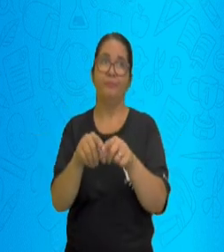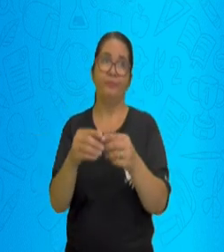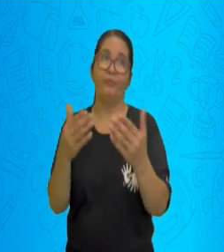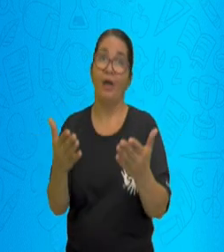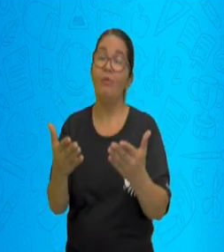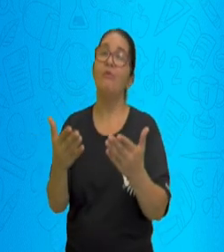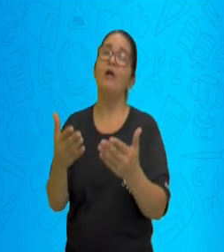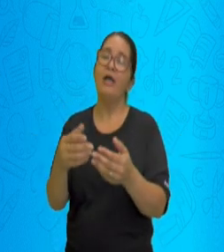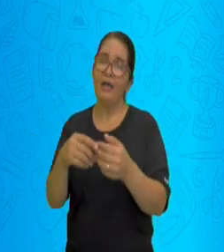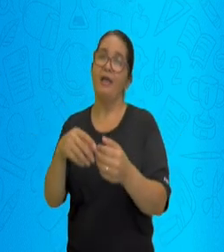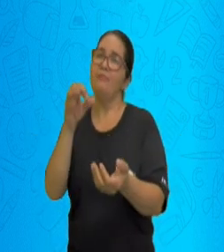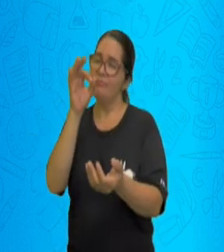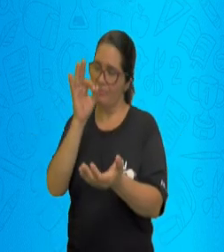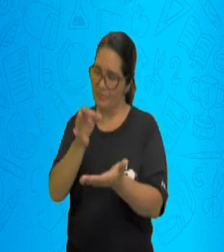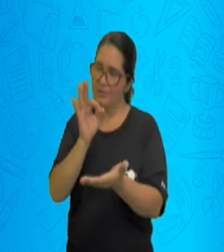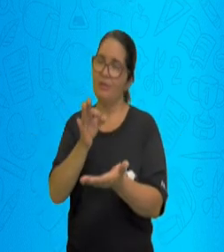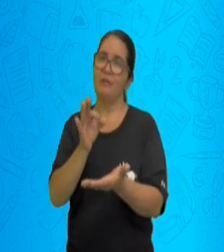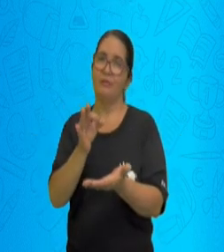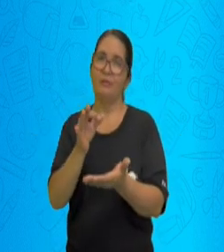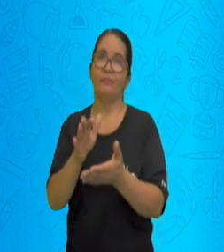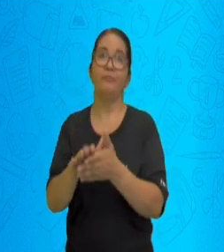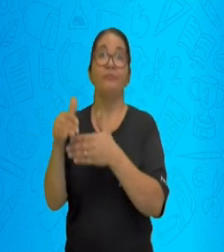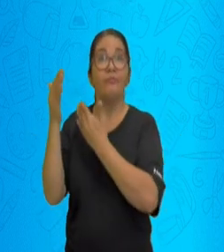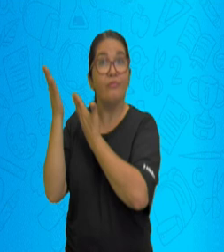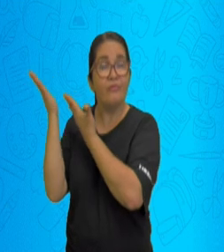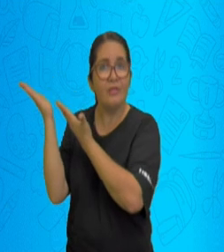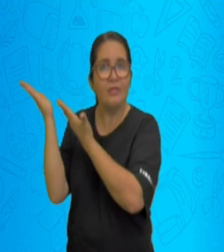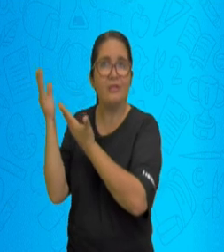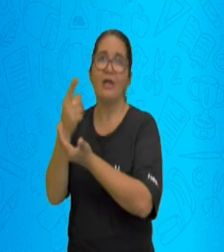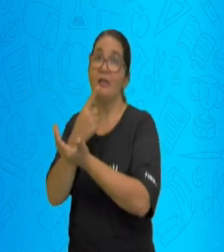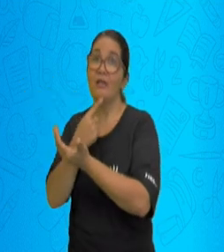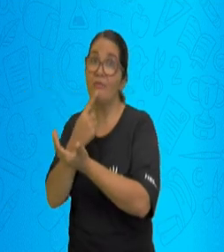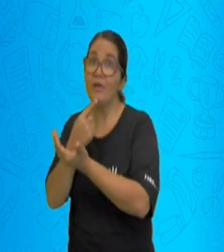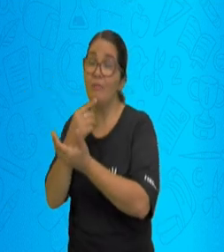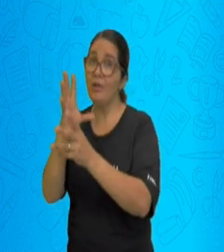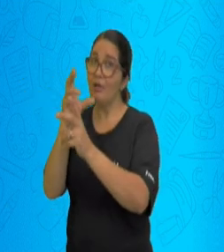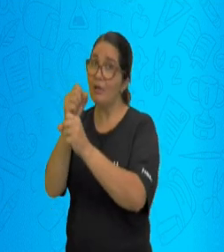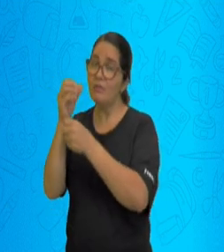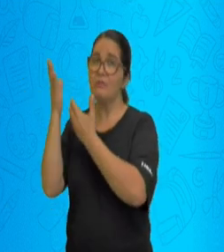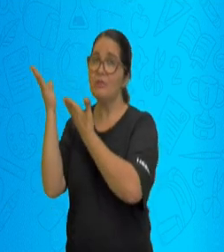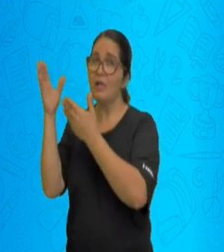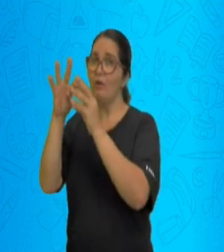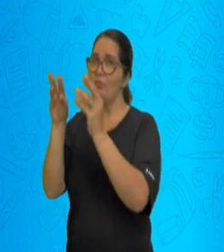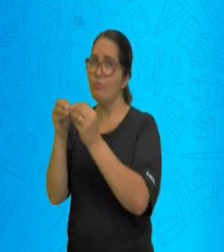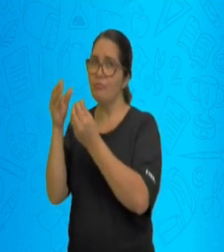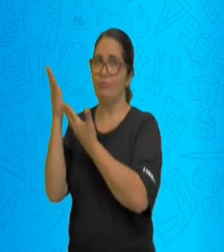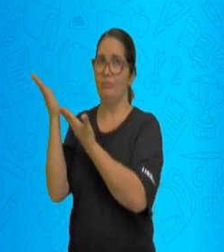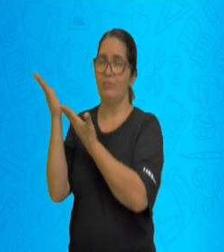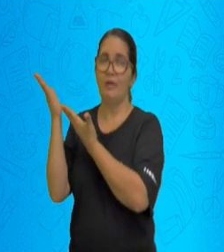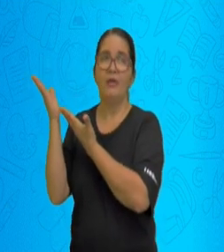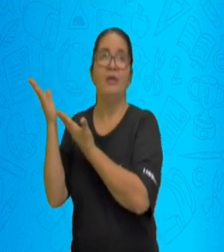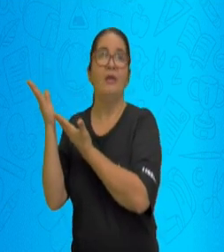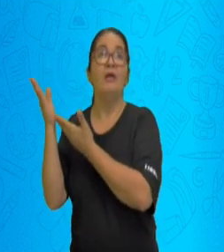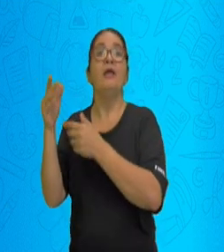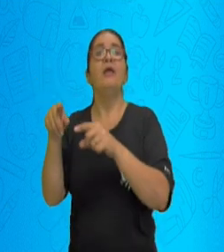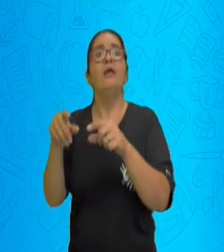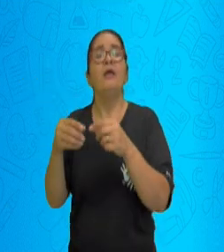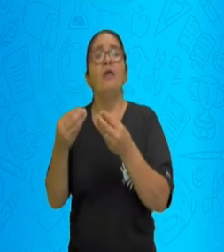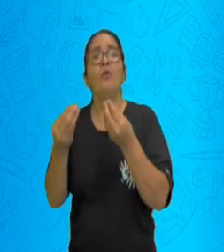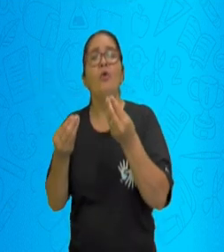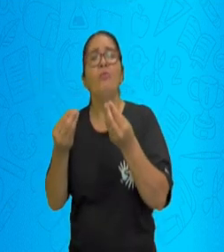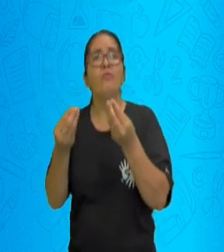de um lado e duas de 500 do outro, vai ter o sistema de equilíbrio? Vamos analisar.